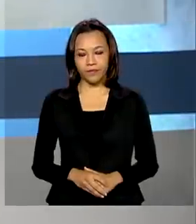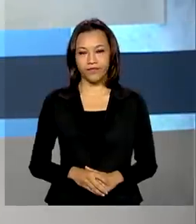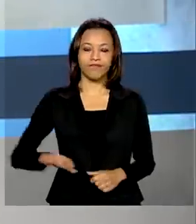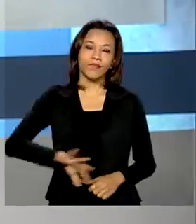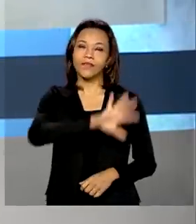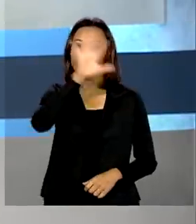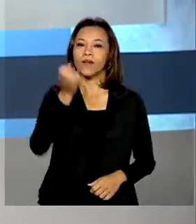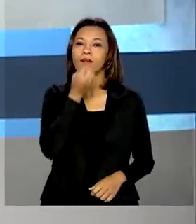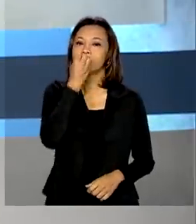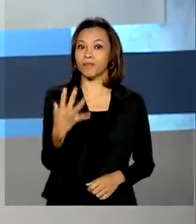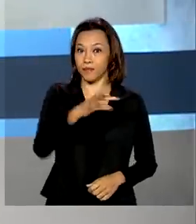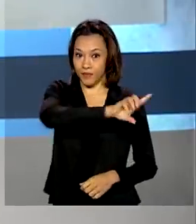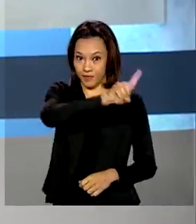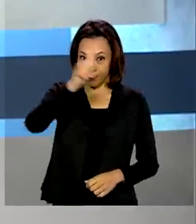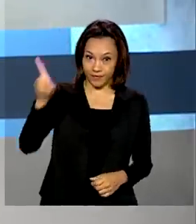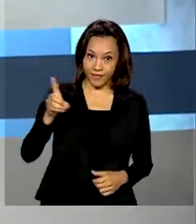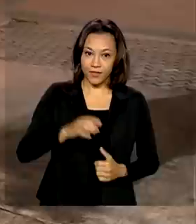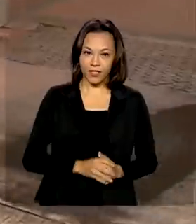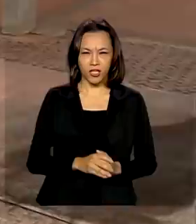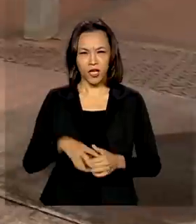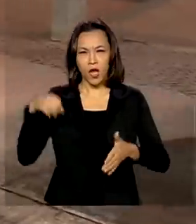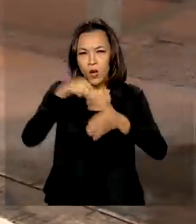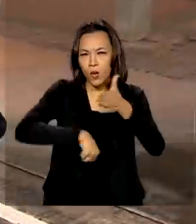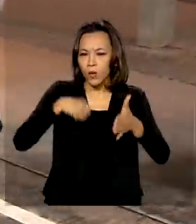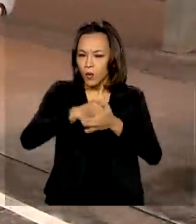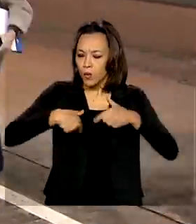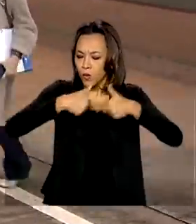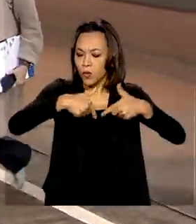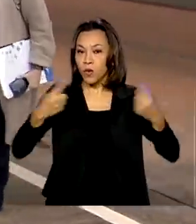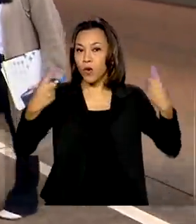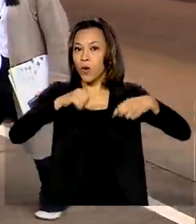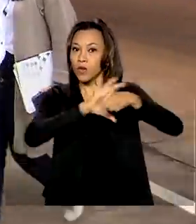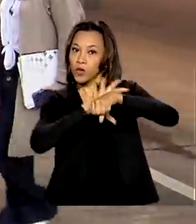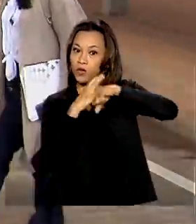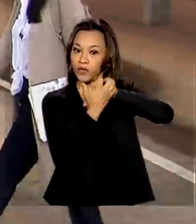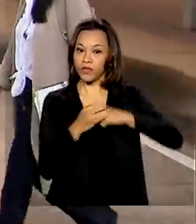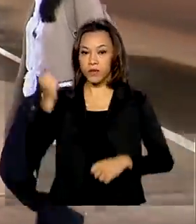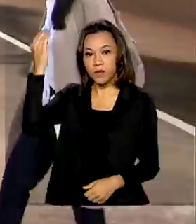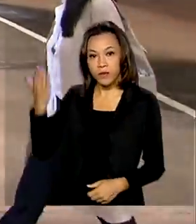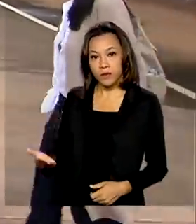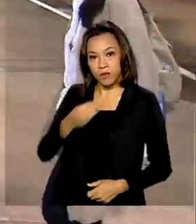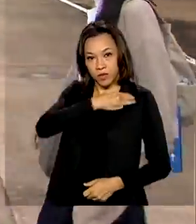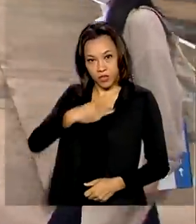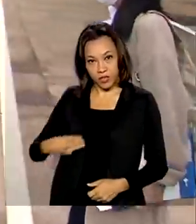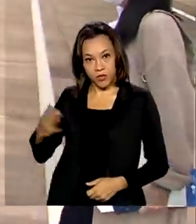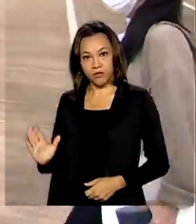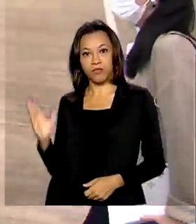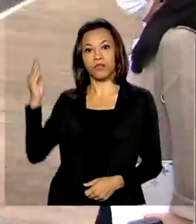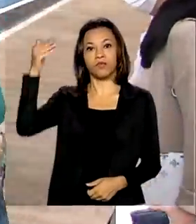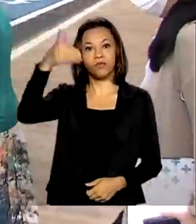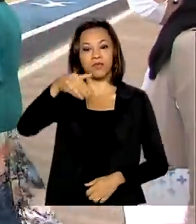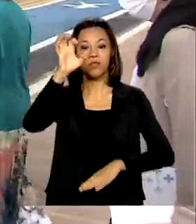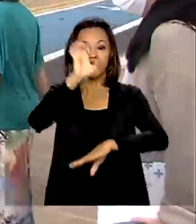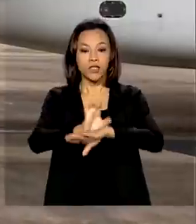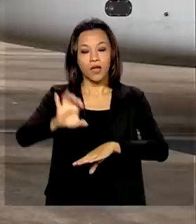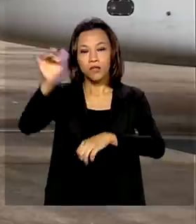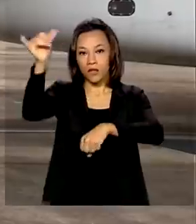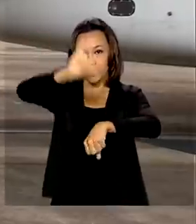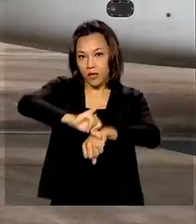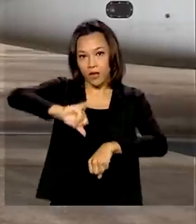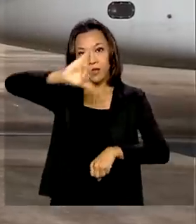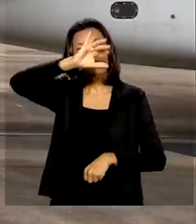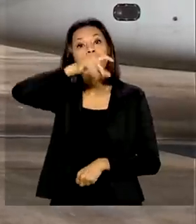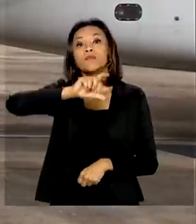Olá, bom dia. Combate a Covid-19. Ministro da Saúde está em Manaus para apresentar ações de